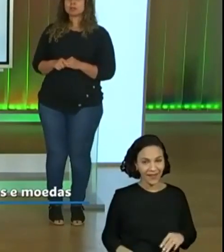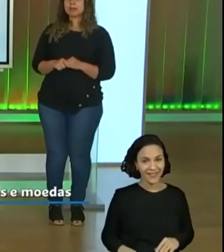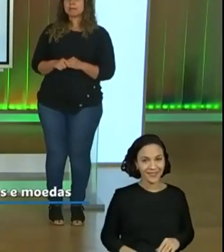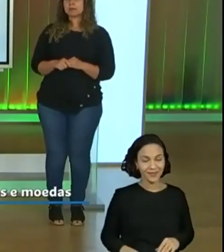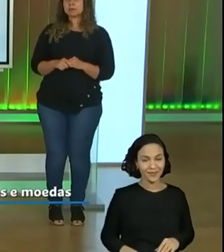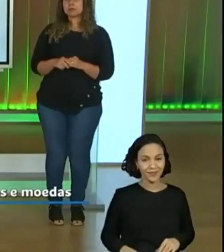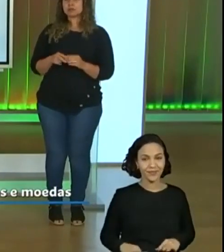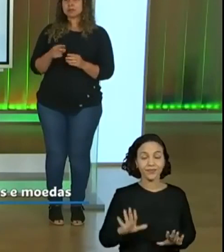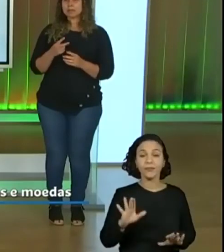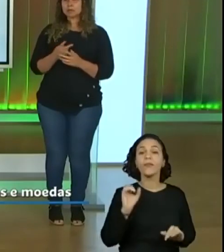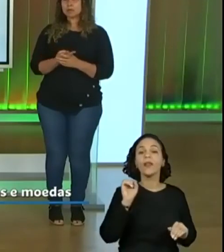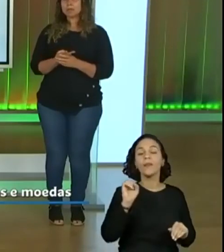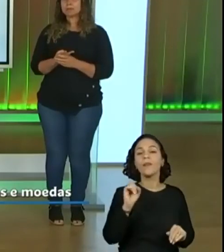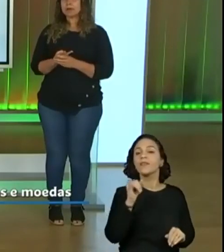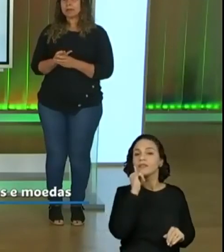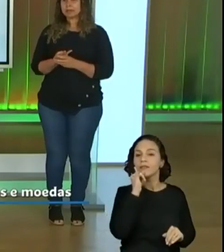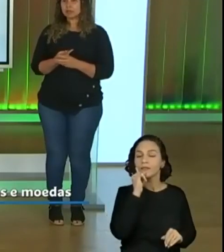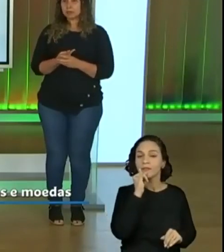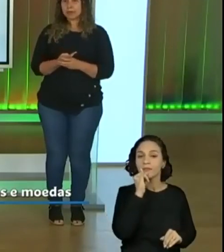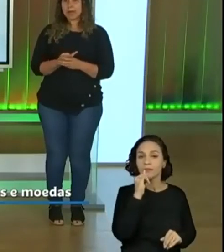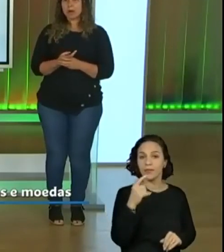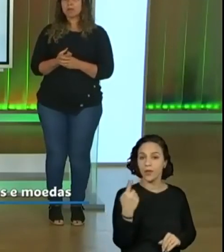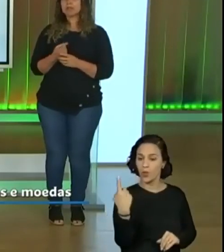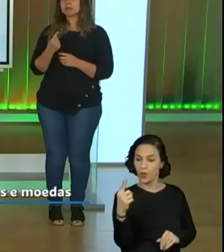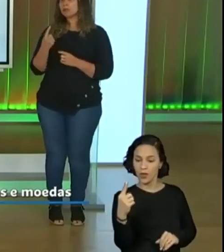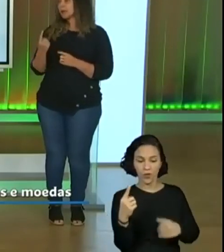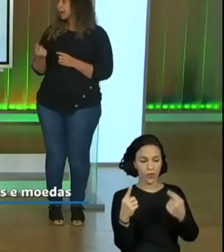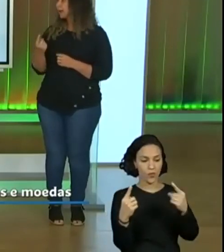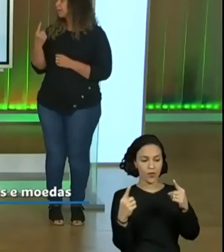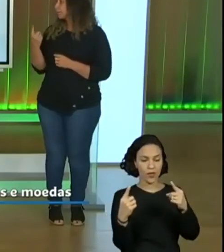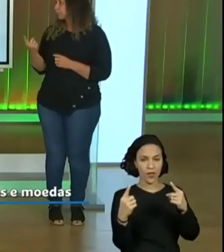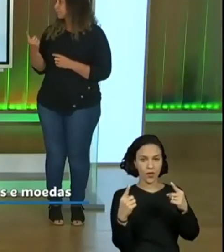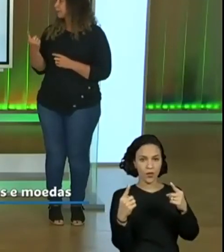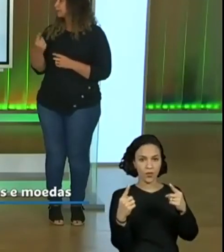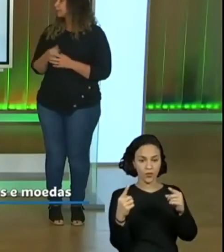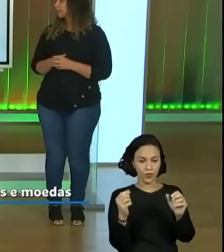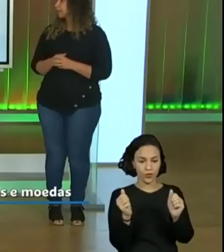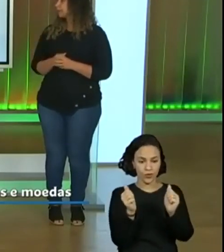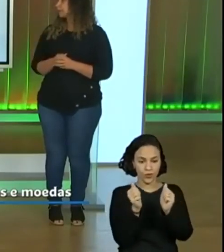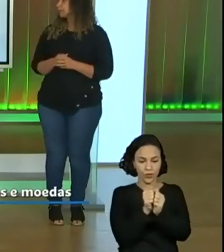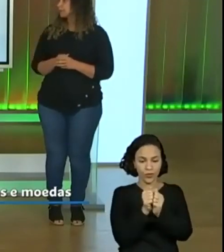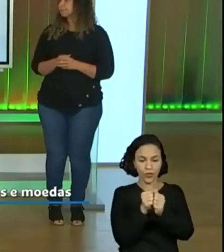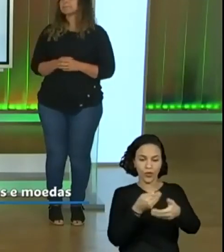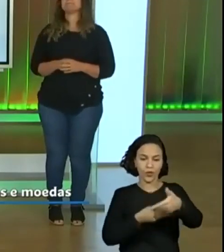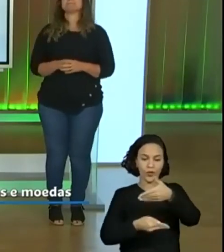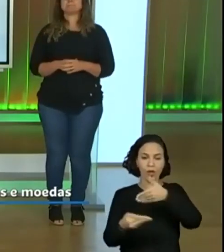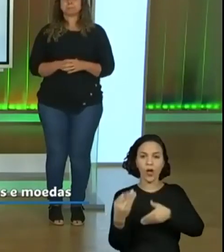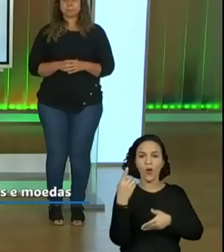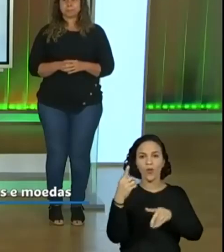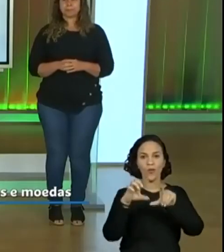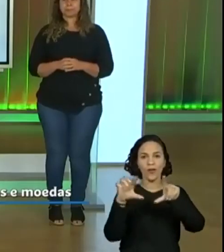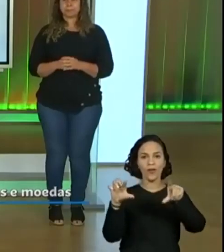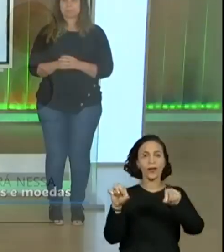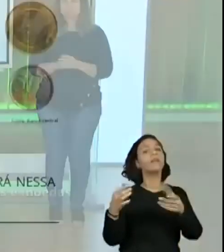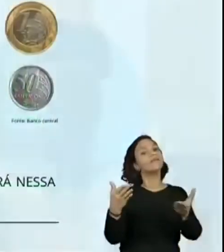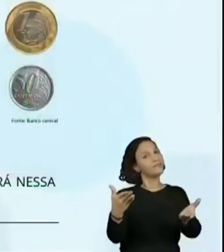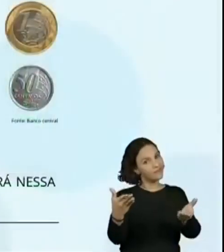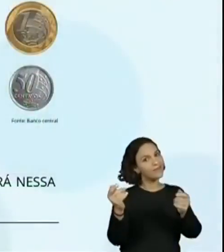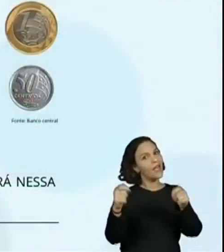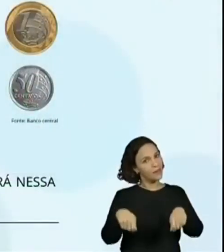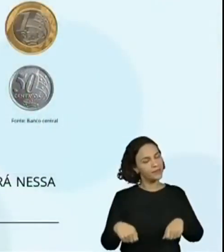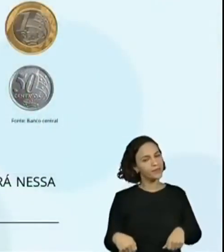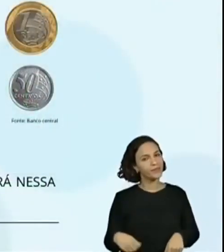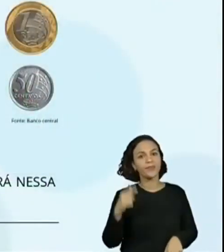Ele falou que pode juntar duas moedas de um real e trocar por uma cédula. Ah, então olha só, se